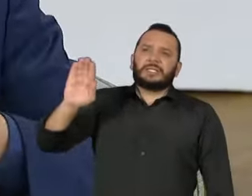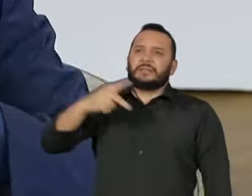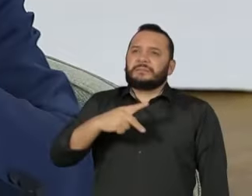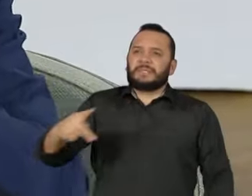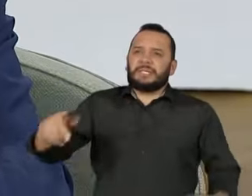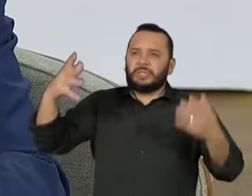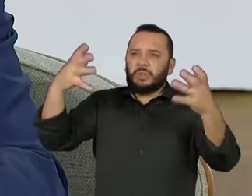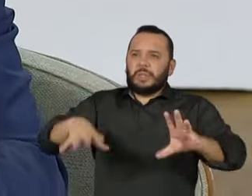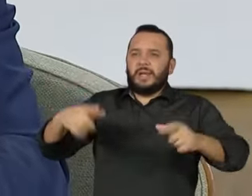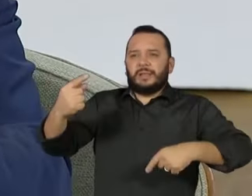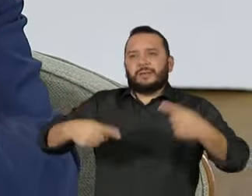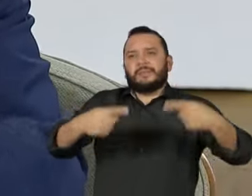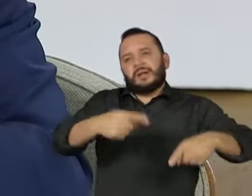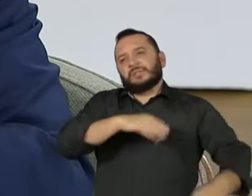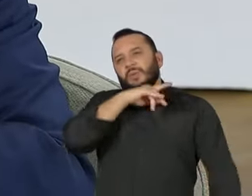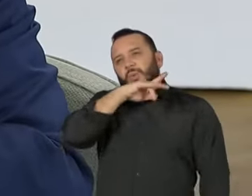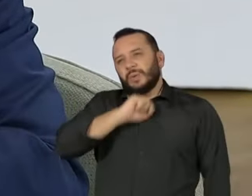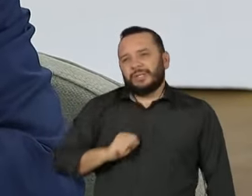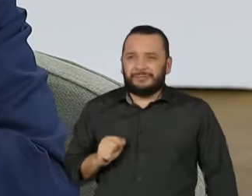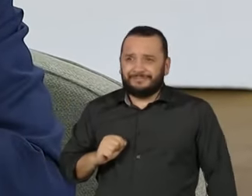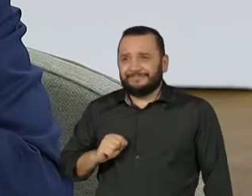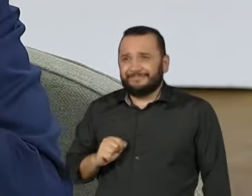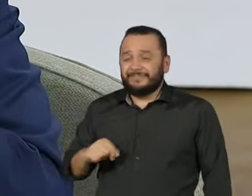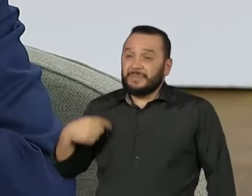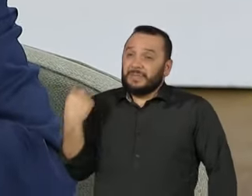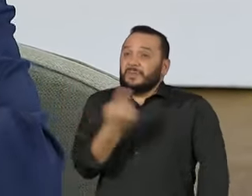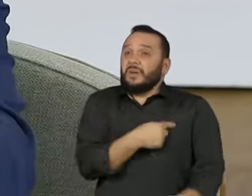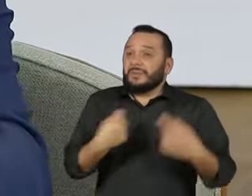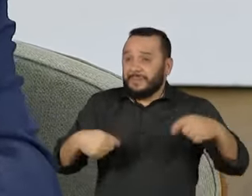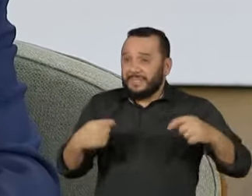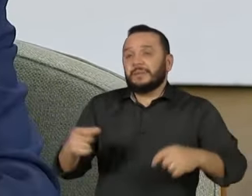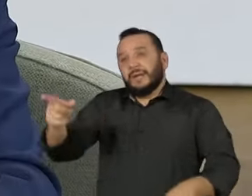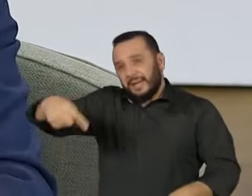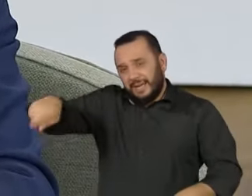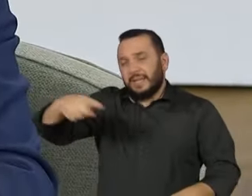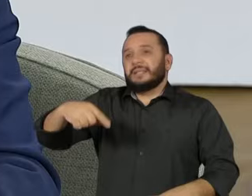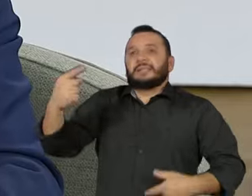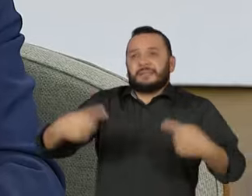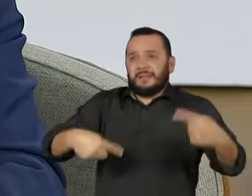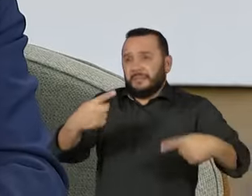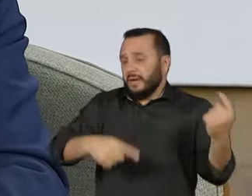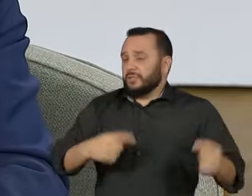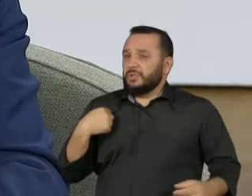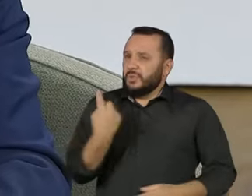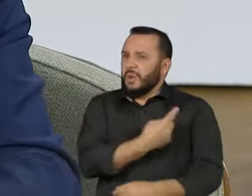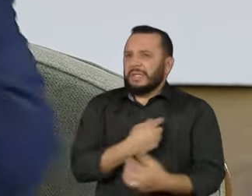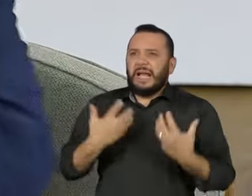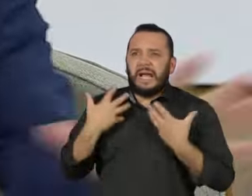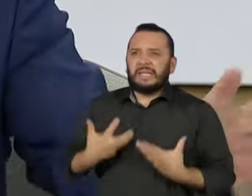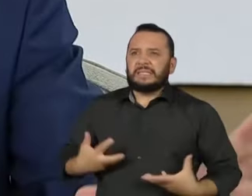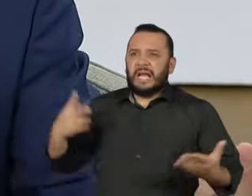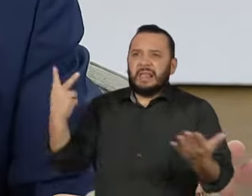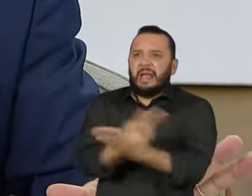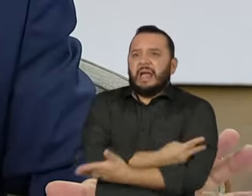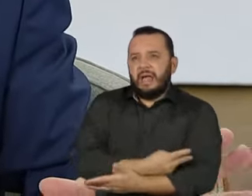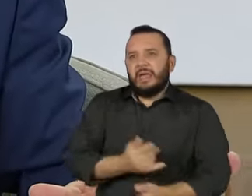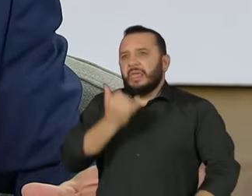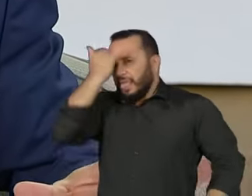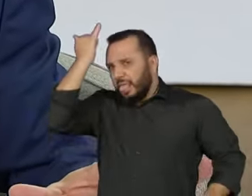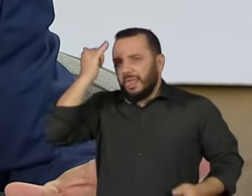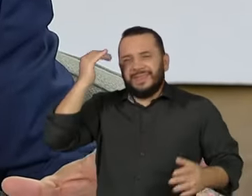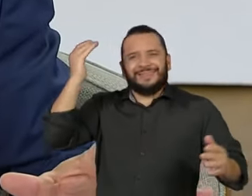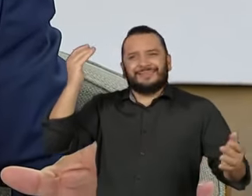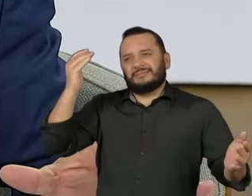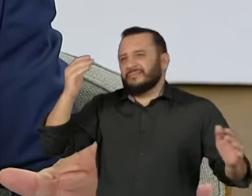precisamos que eles debatam. Nós estamos cansados de frustrações, né? Para tudo quanto é lado, vamos